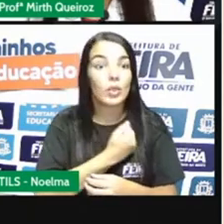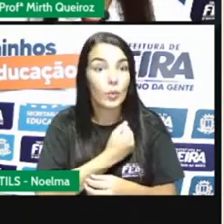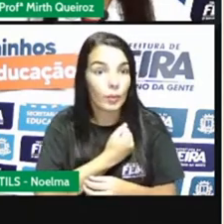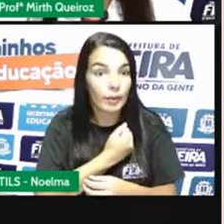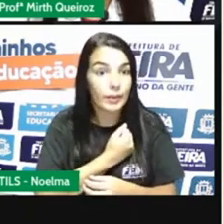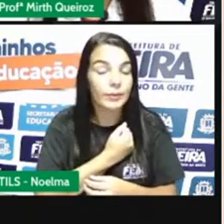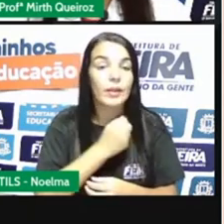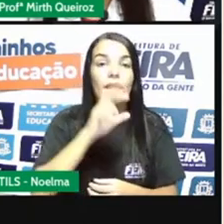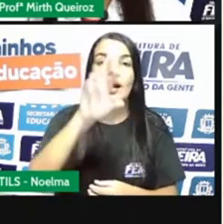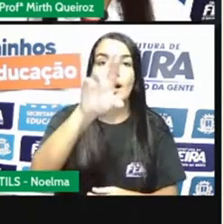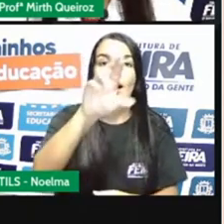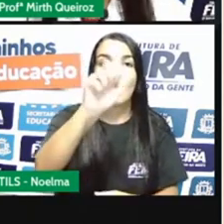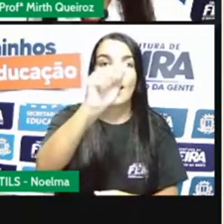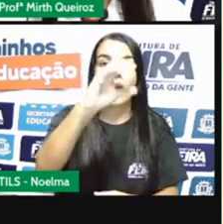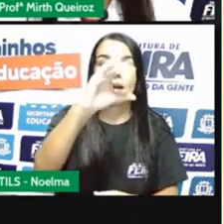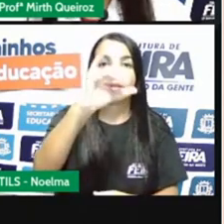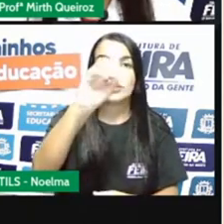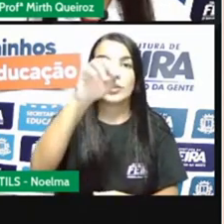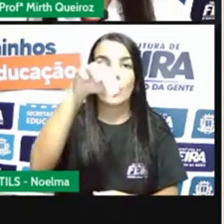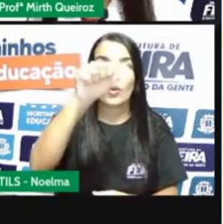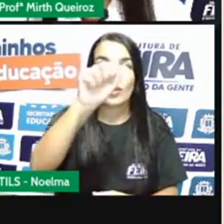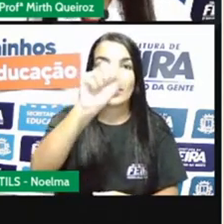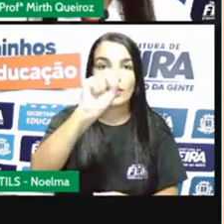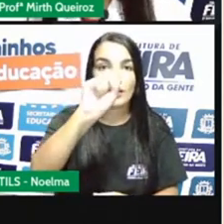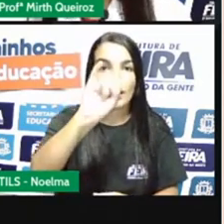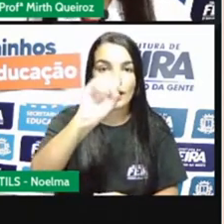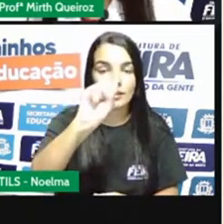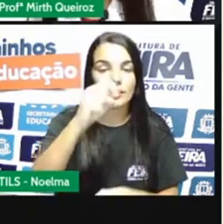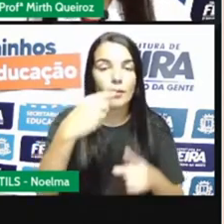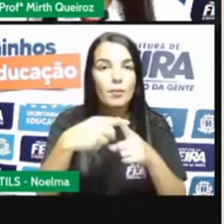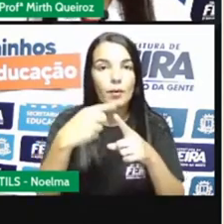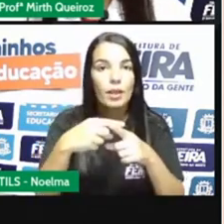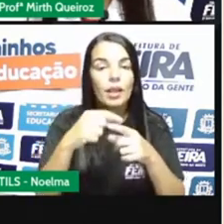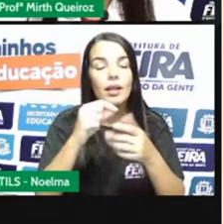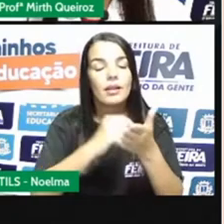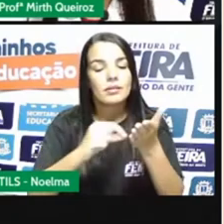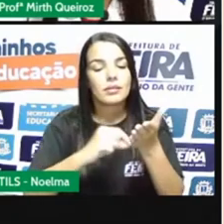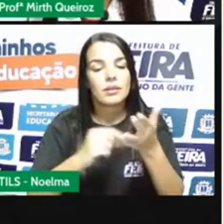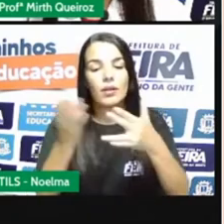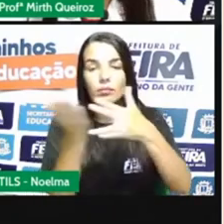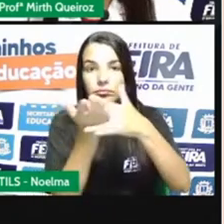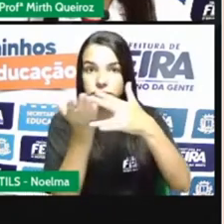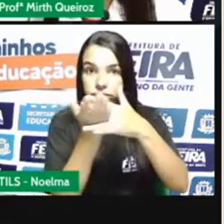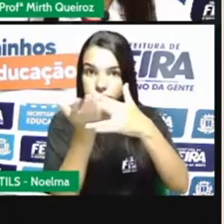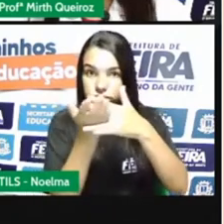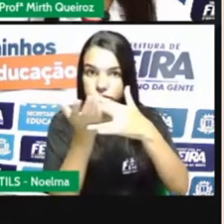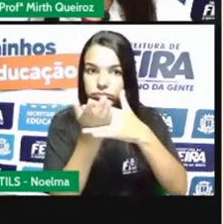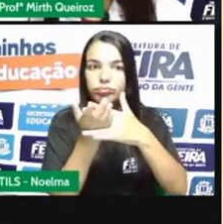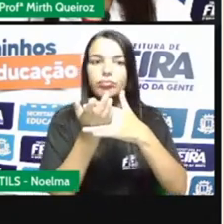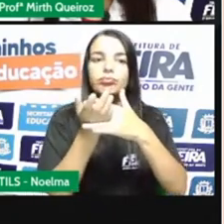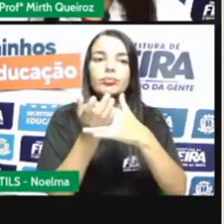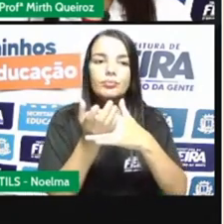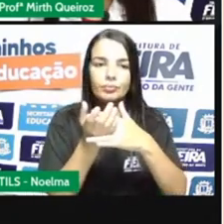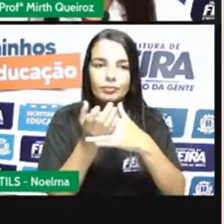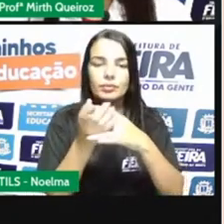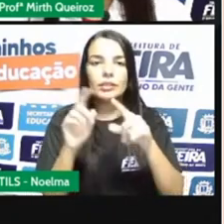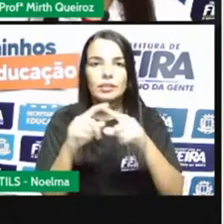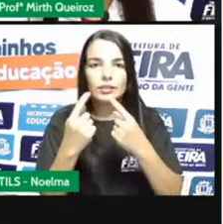escrito na forma de fração. Três, dois, três, quatro, são números